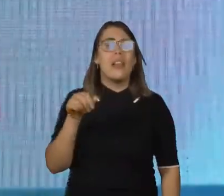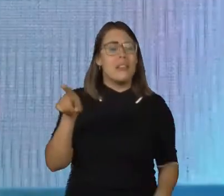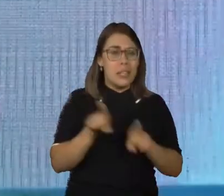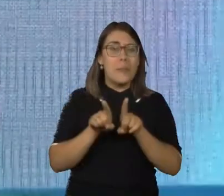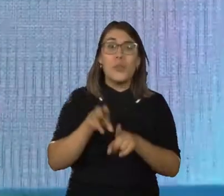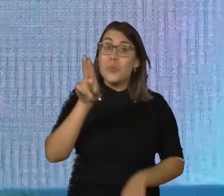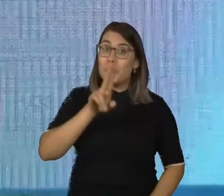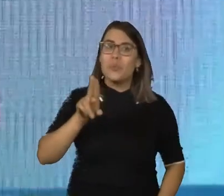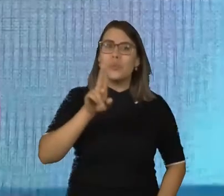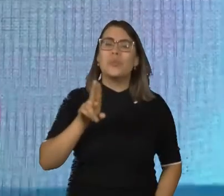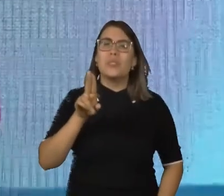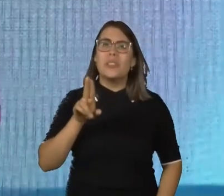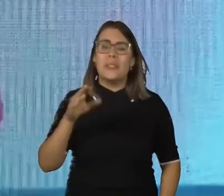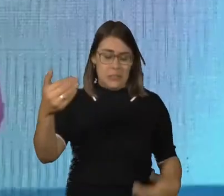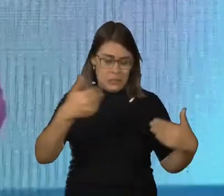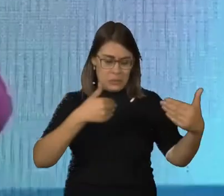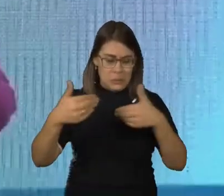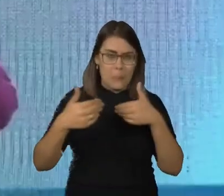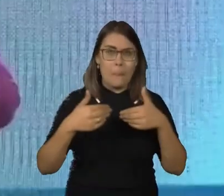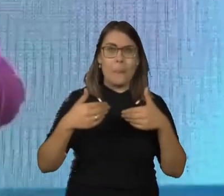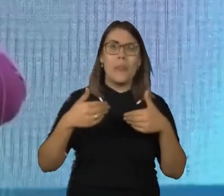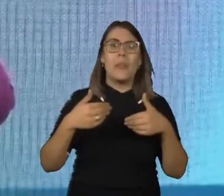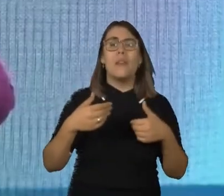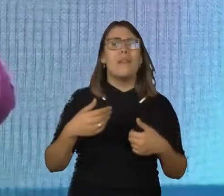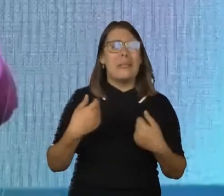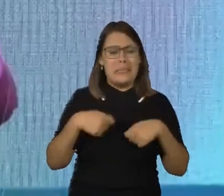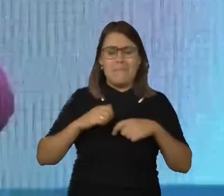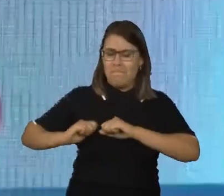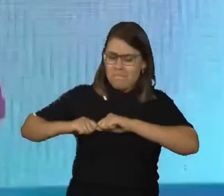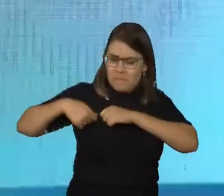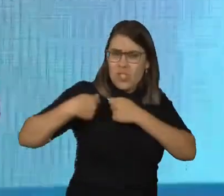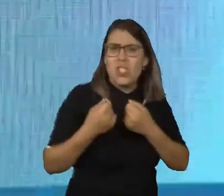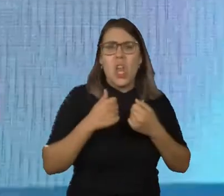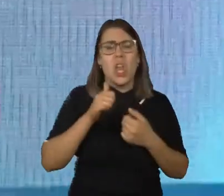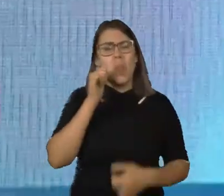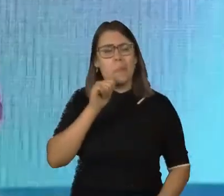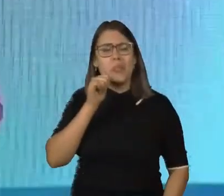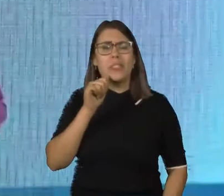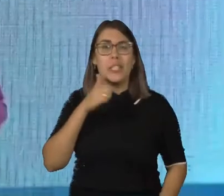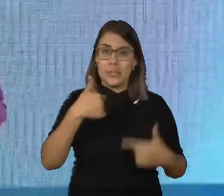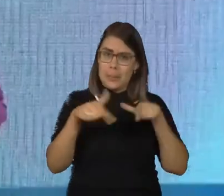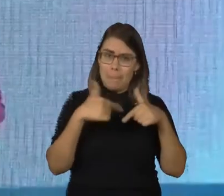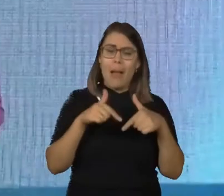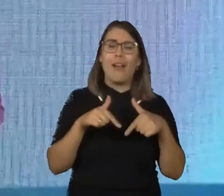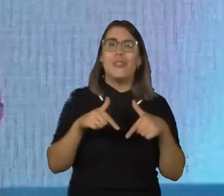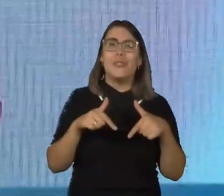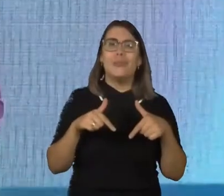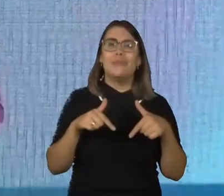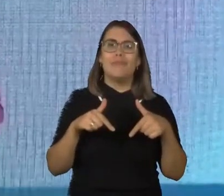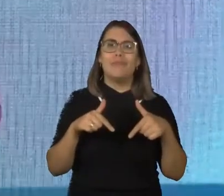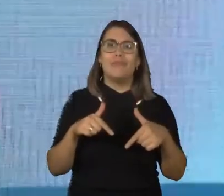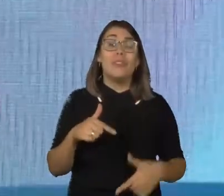Zambon, um método que é extremamente puxado. Depois disso, ela conseguiu trabalho, ela entrou no mercado de trabalho.